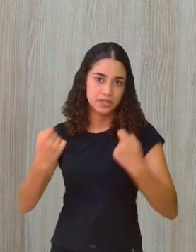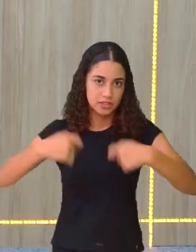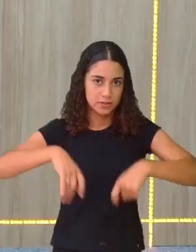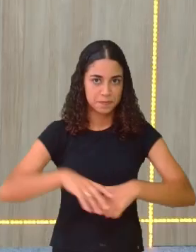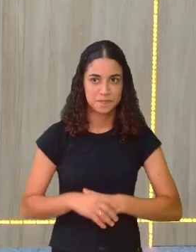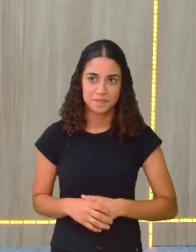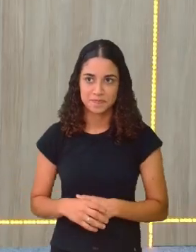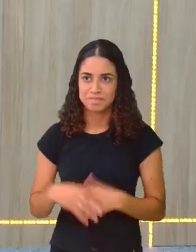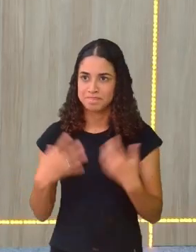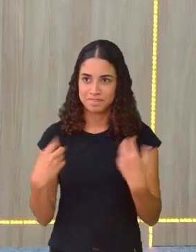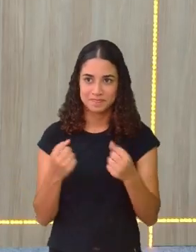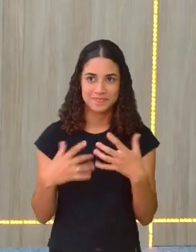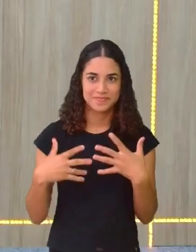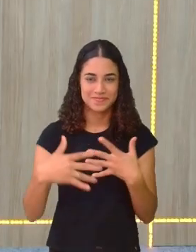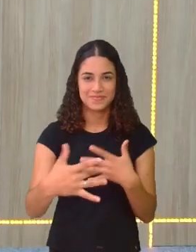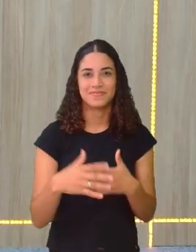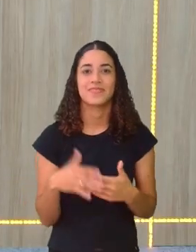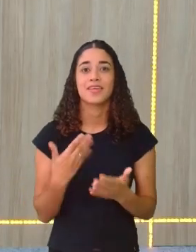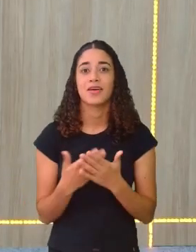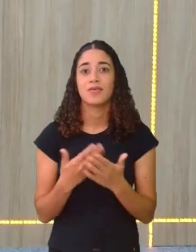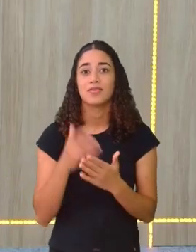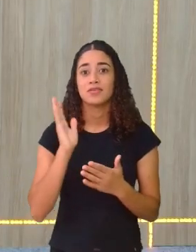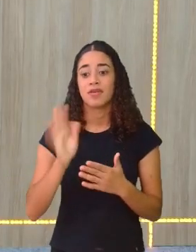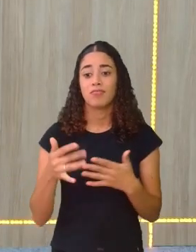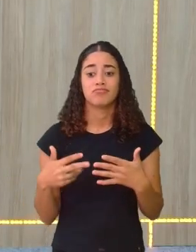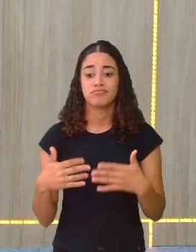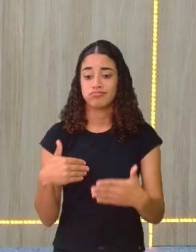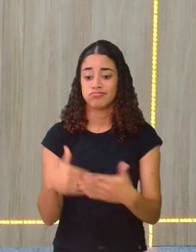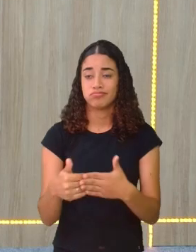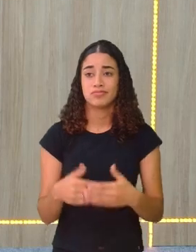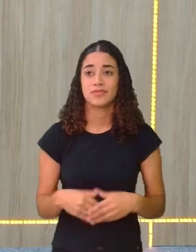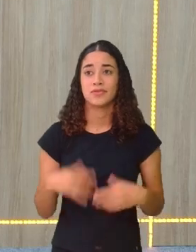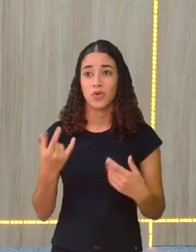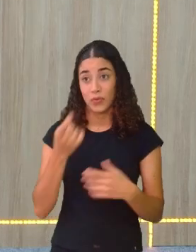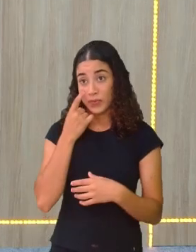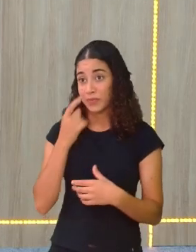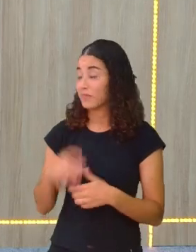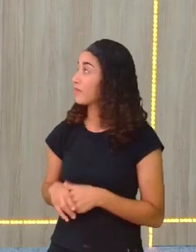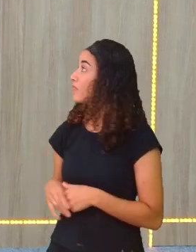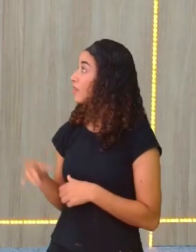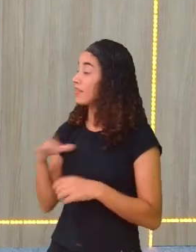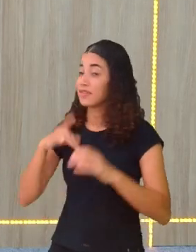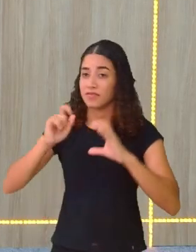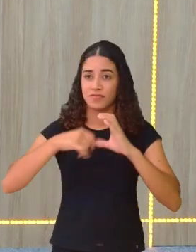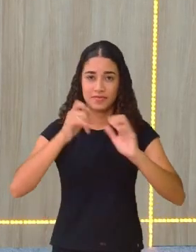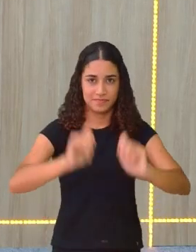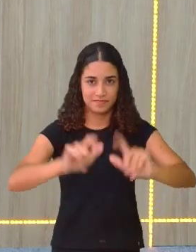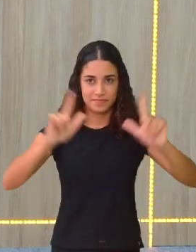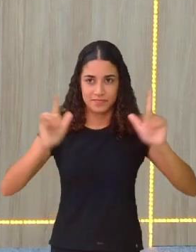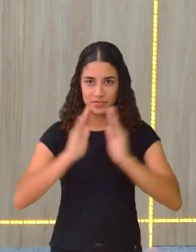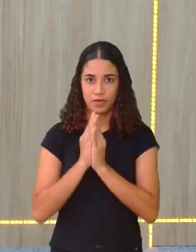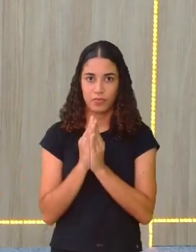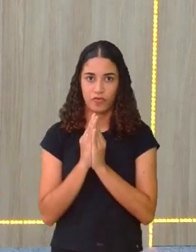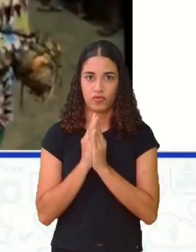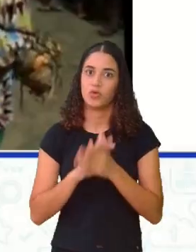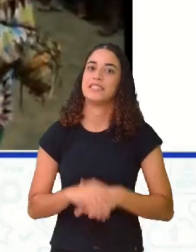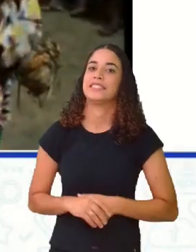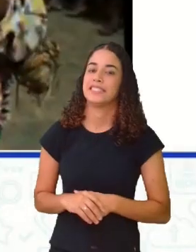Então, é isso aí. Vamos seguir. que a nossa aula já está andando. Ai, meu Olha, a gente está vendo aí nesse vídeo. Bota na tela, por favor.